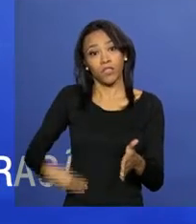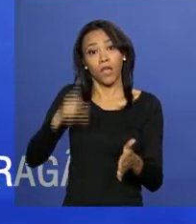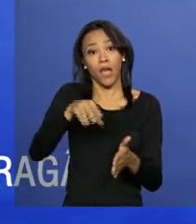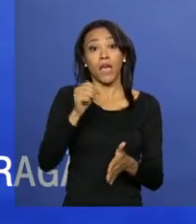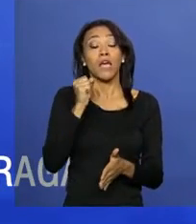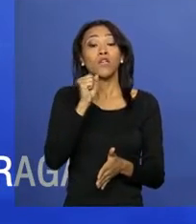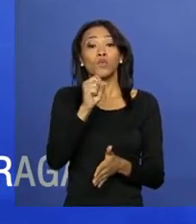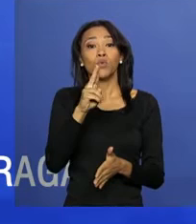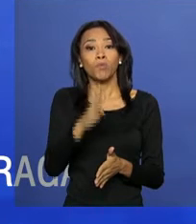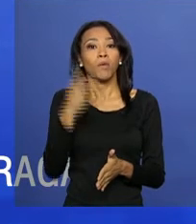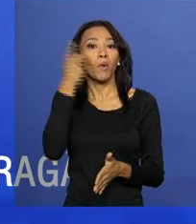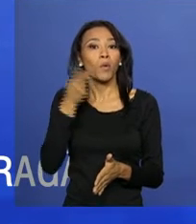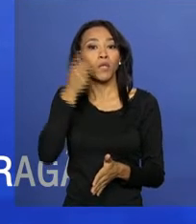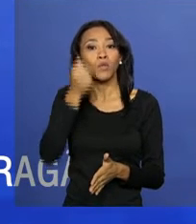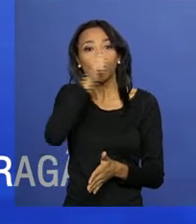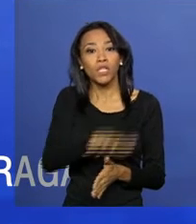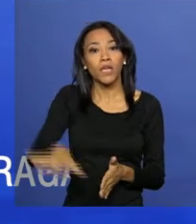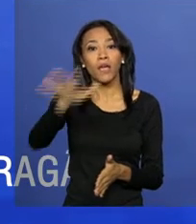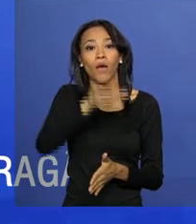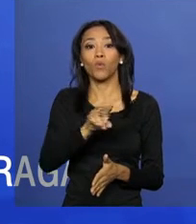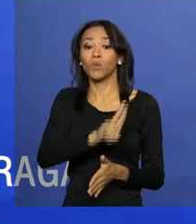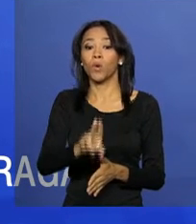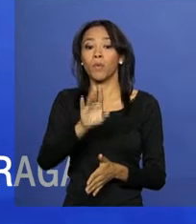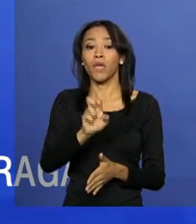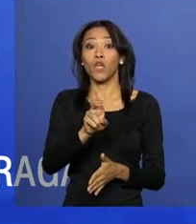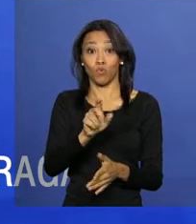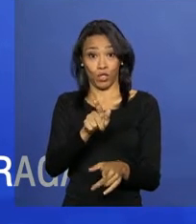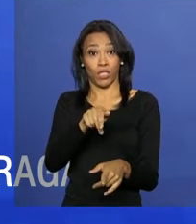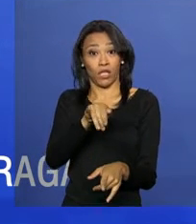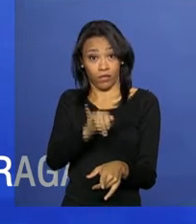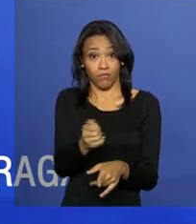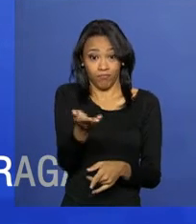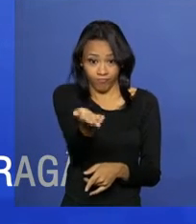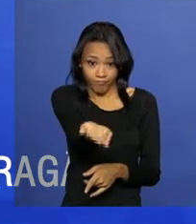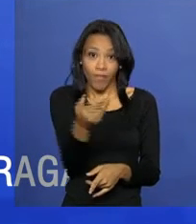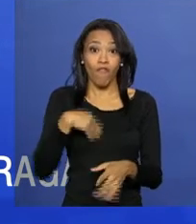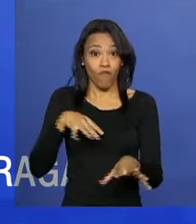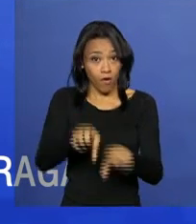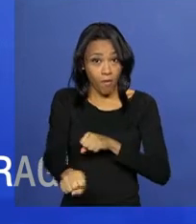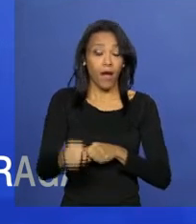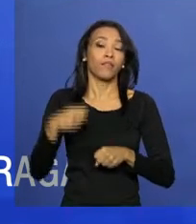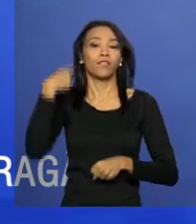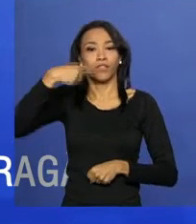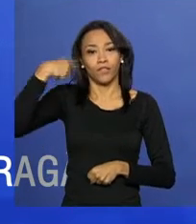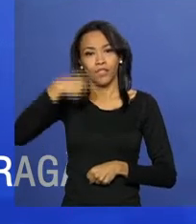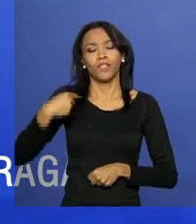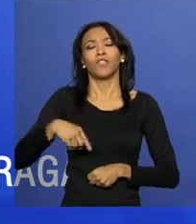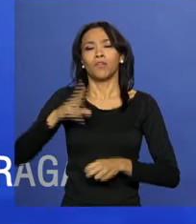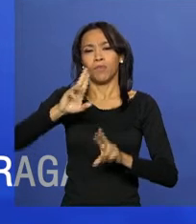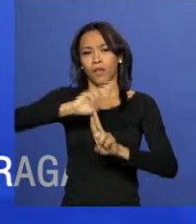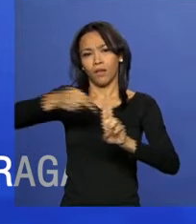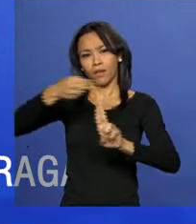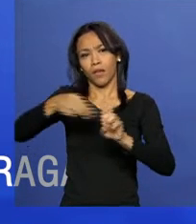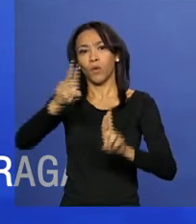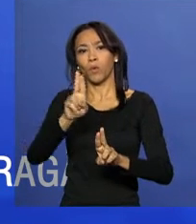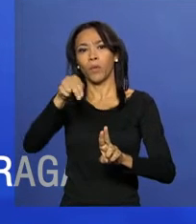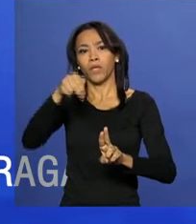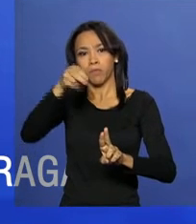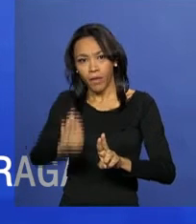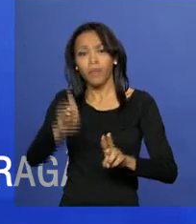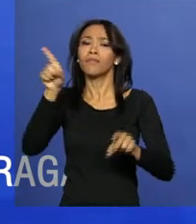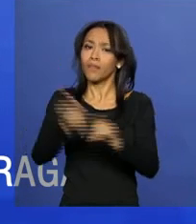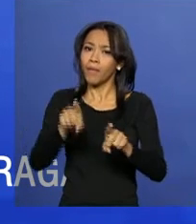subprocurador-geral da República, Eugênio José Guilherme de Aragão. Formado em Direito pela Universidade de Brasília, onde também é